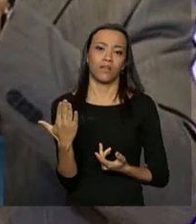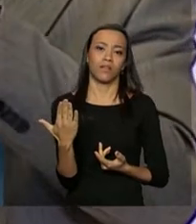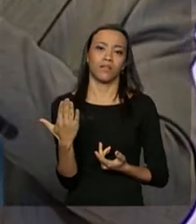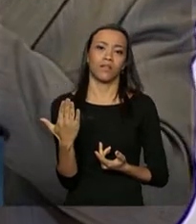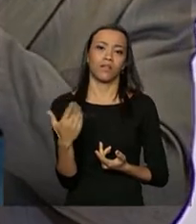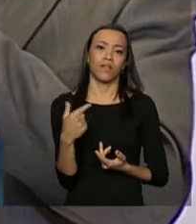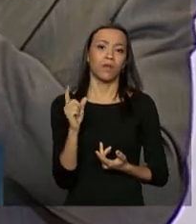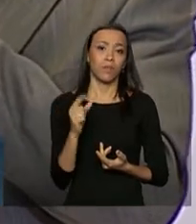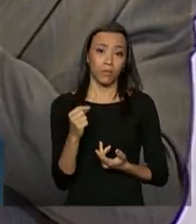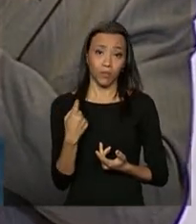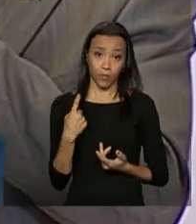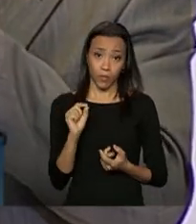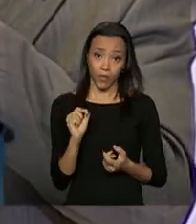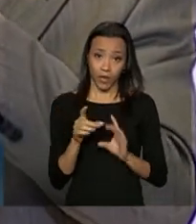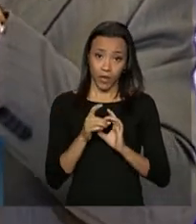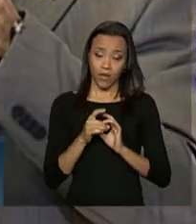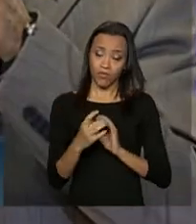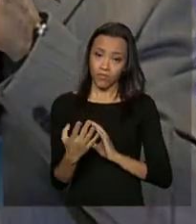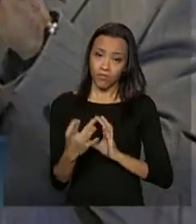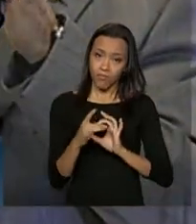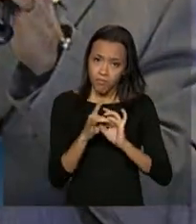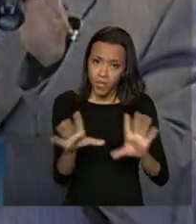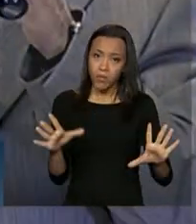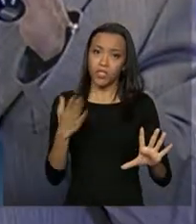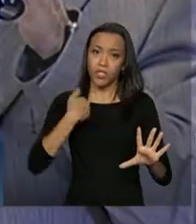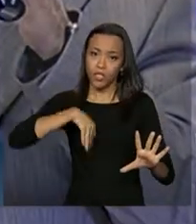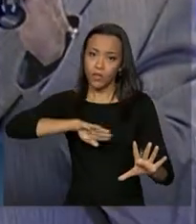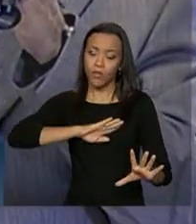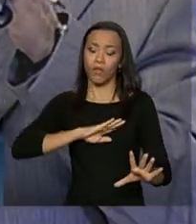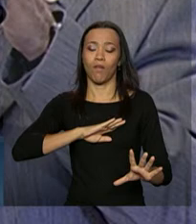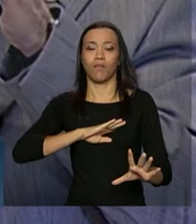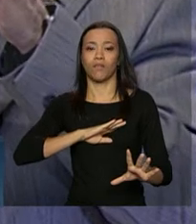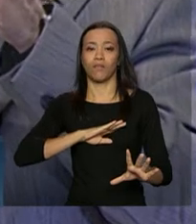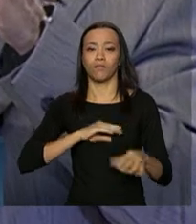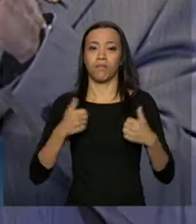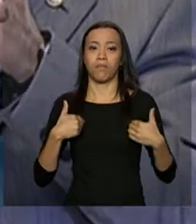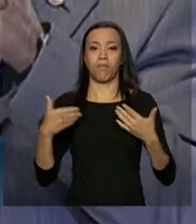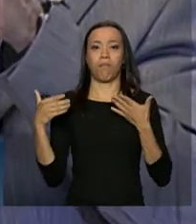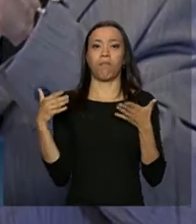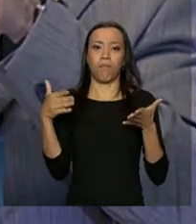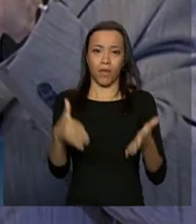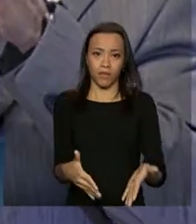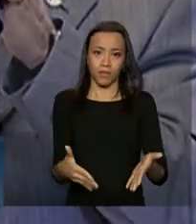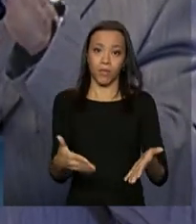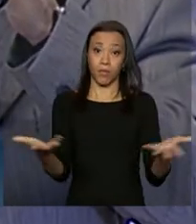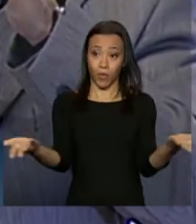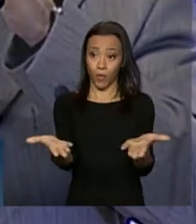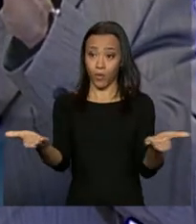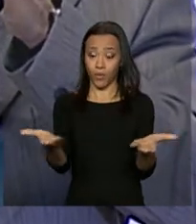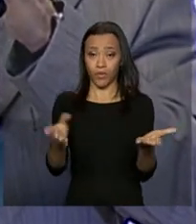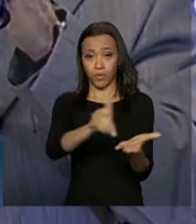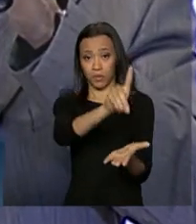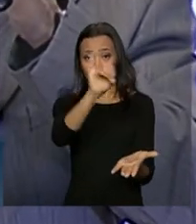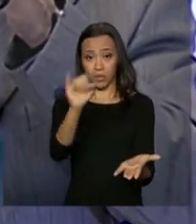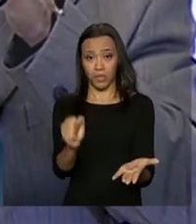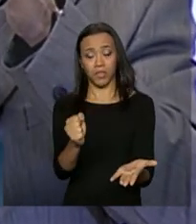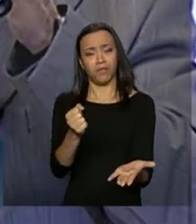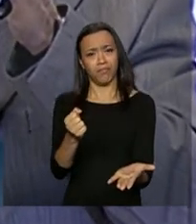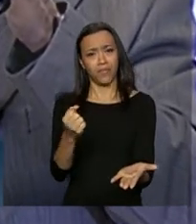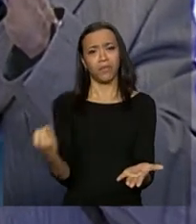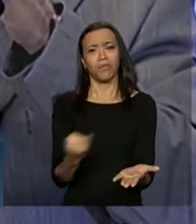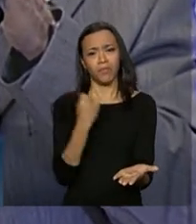permitir que nós participemos de um momento tão bacana, tão emocionante, tão